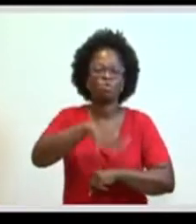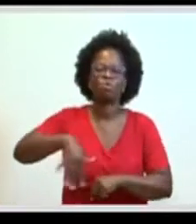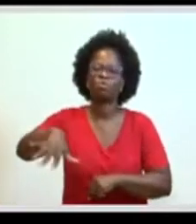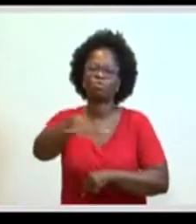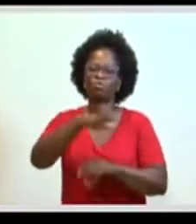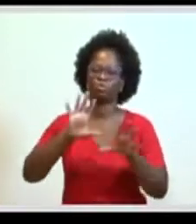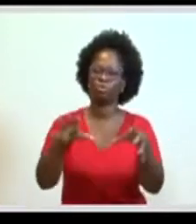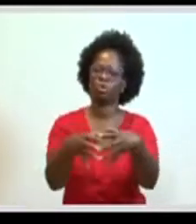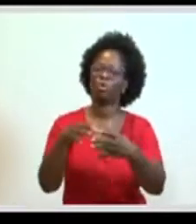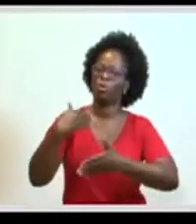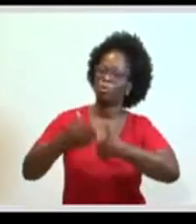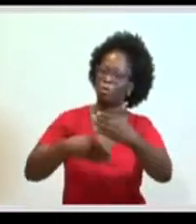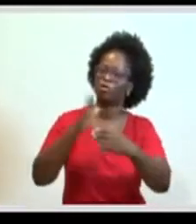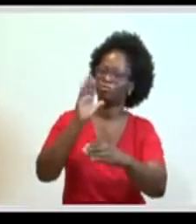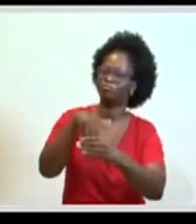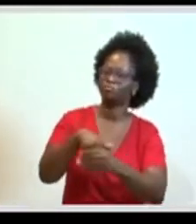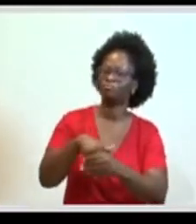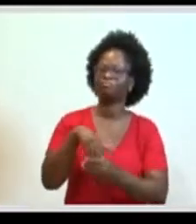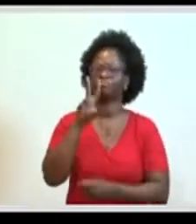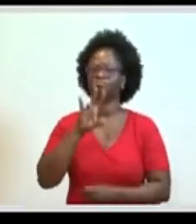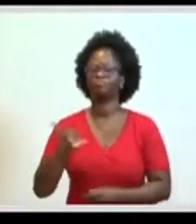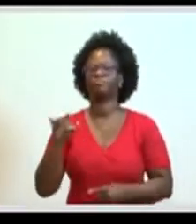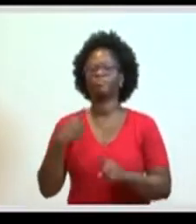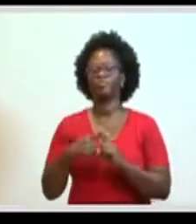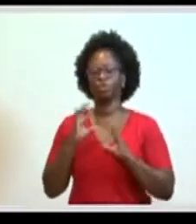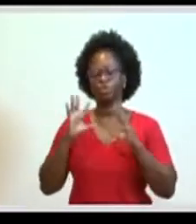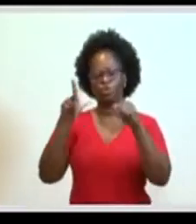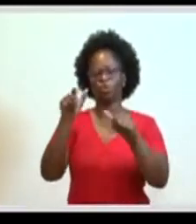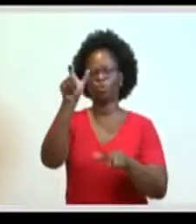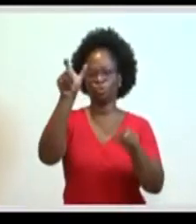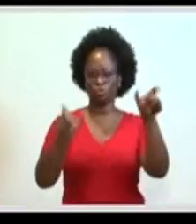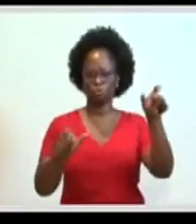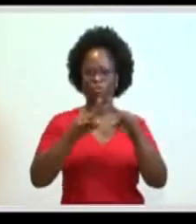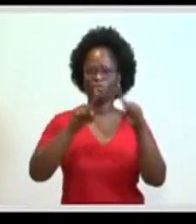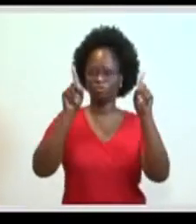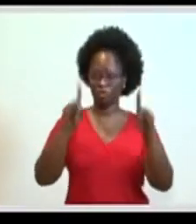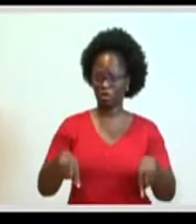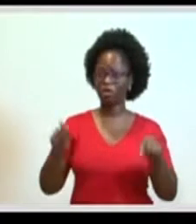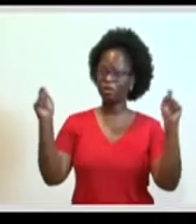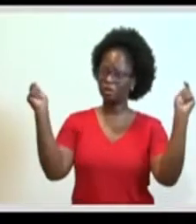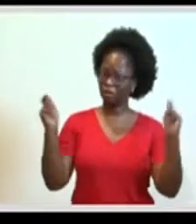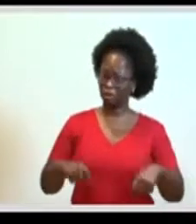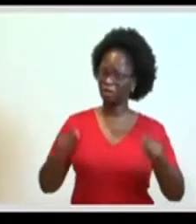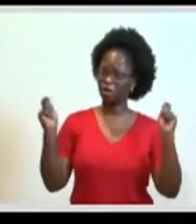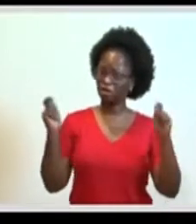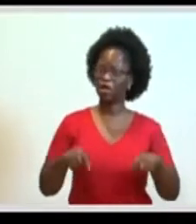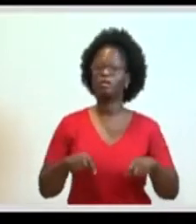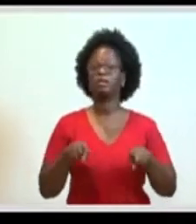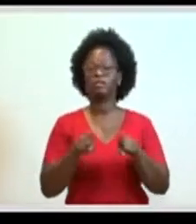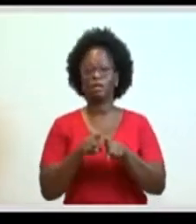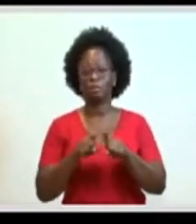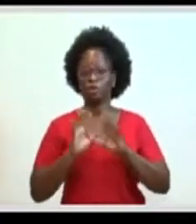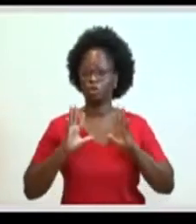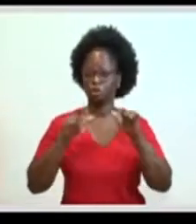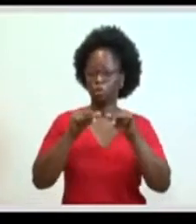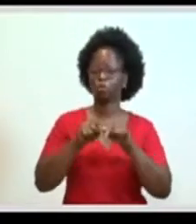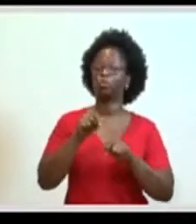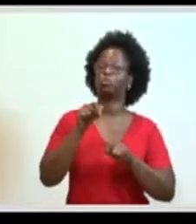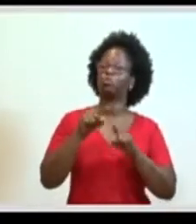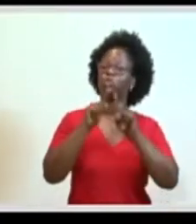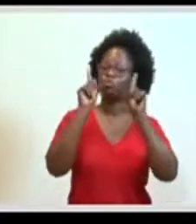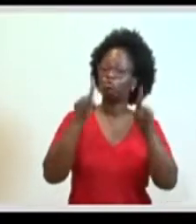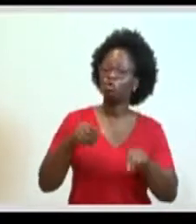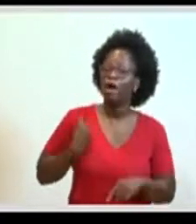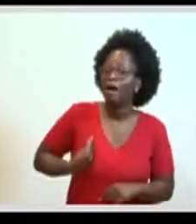através de um processo eleitoral, em que todos os servidores, podem ativos, podem votar,